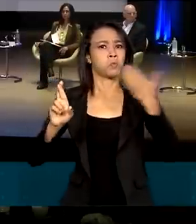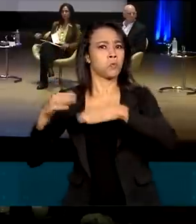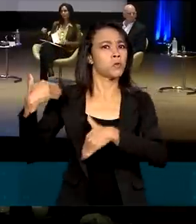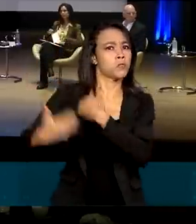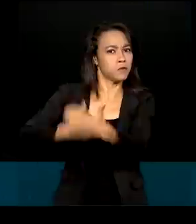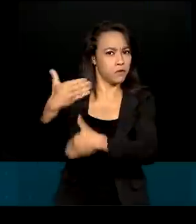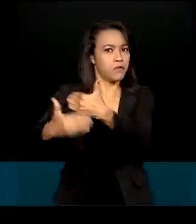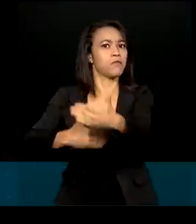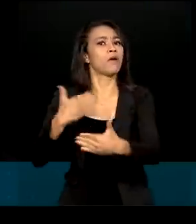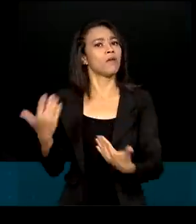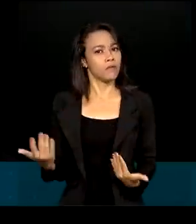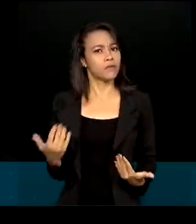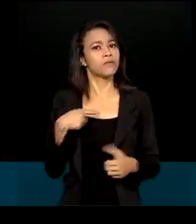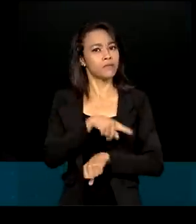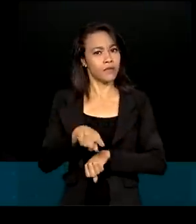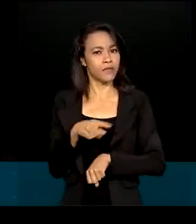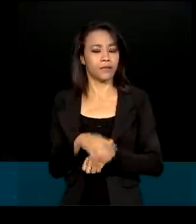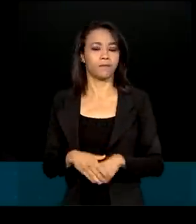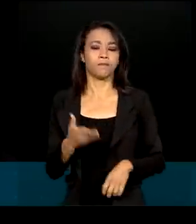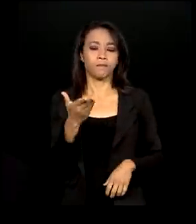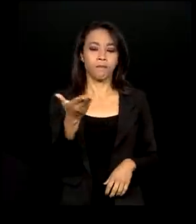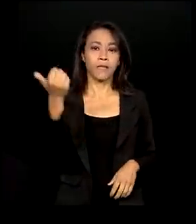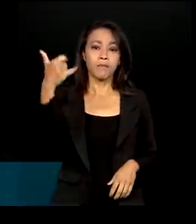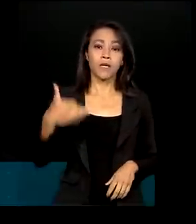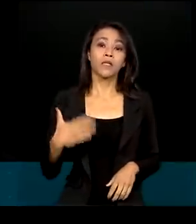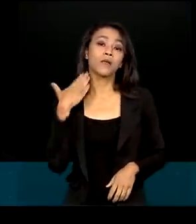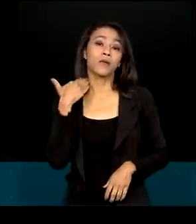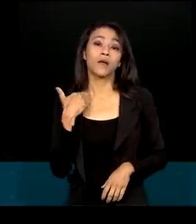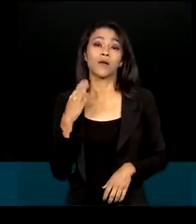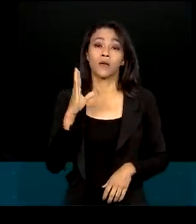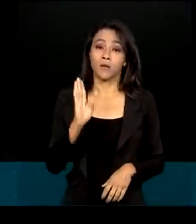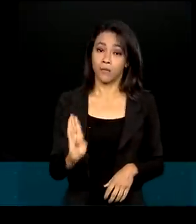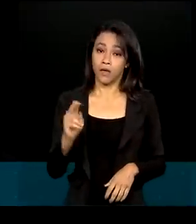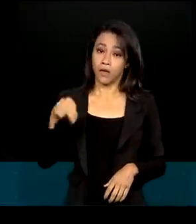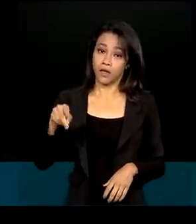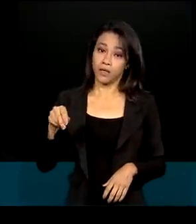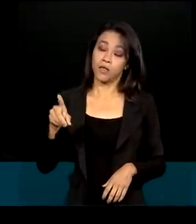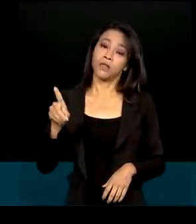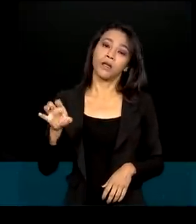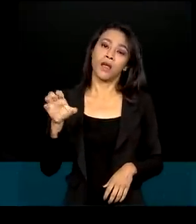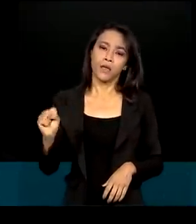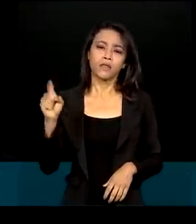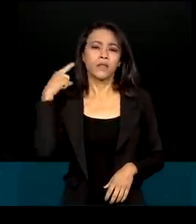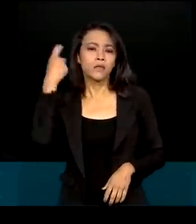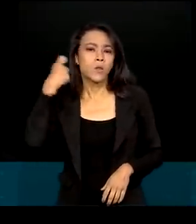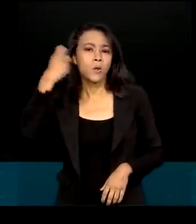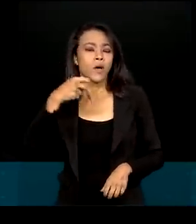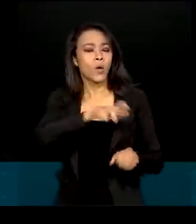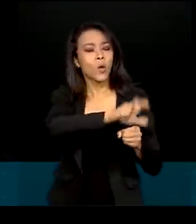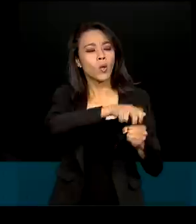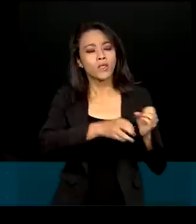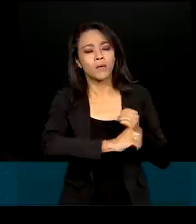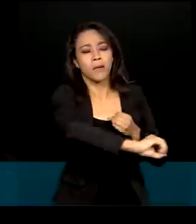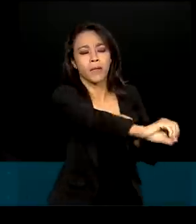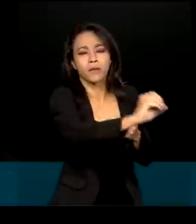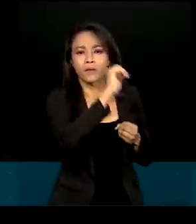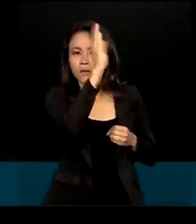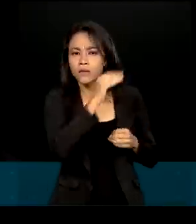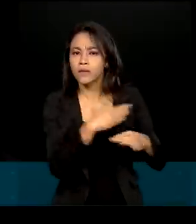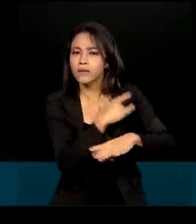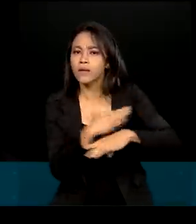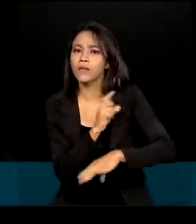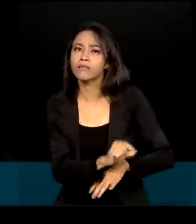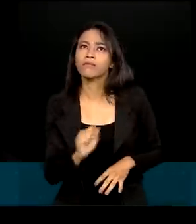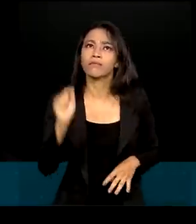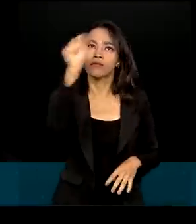do país. Esse BNDES tem que estar pensando em quantidade de pessoas com conexão de saneamento, em população brasileira com